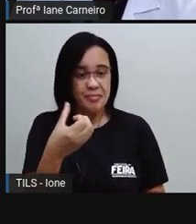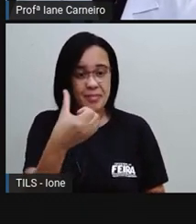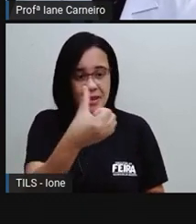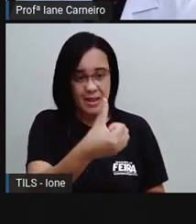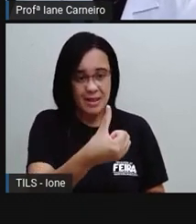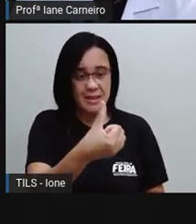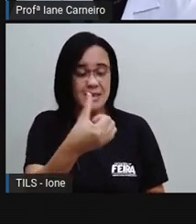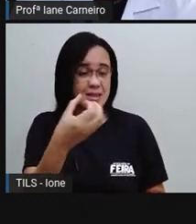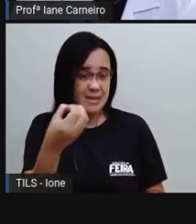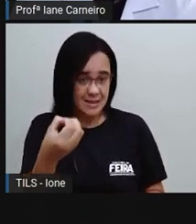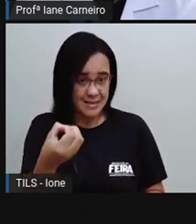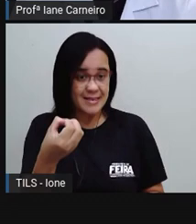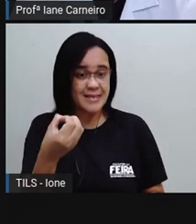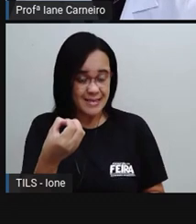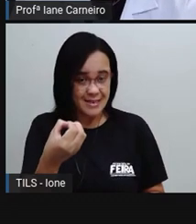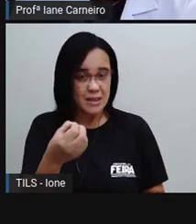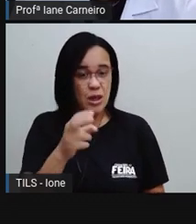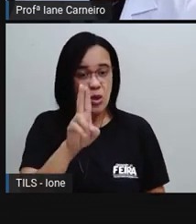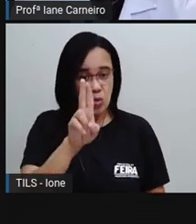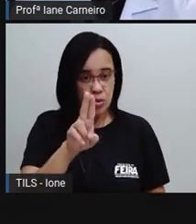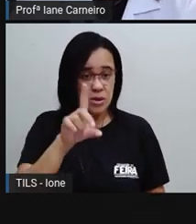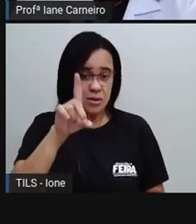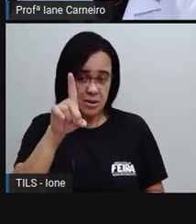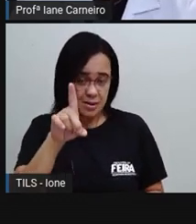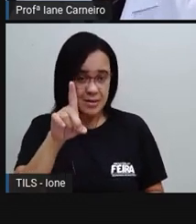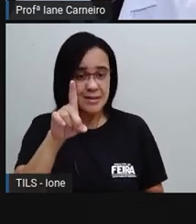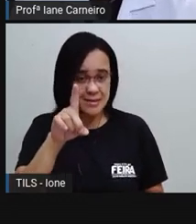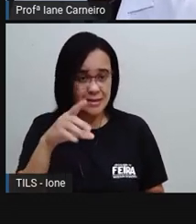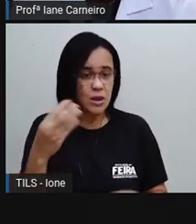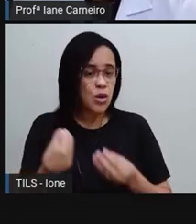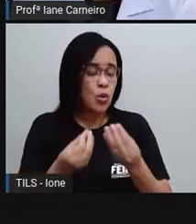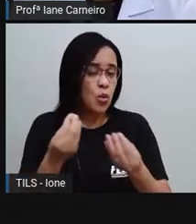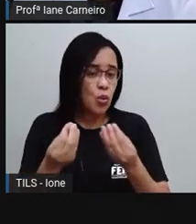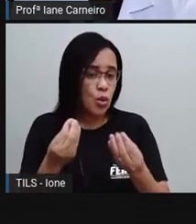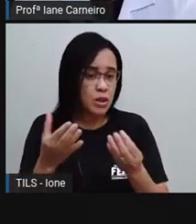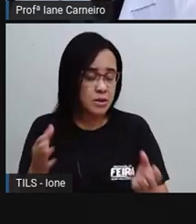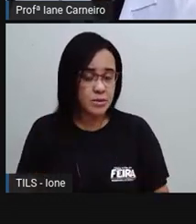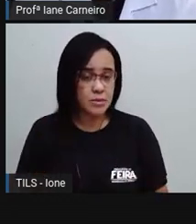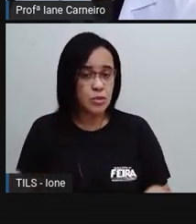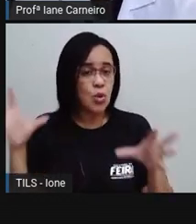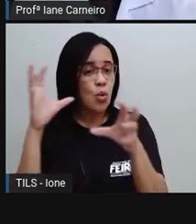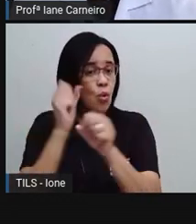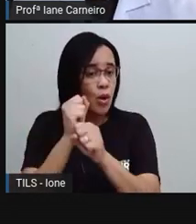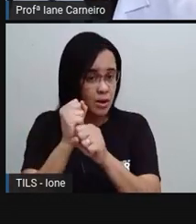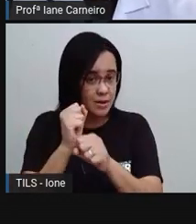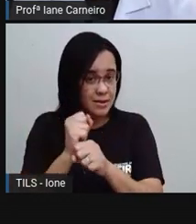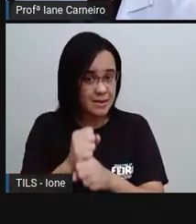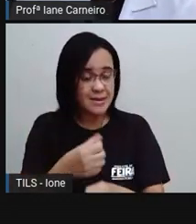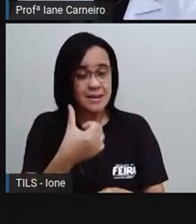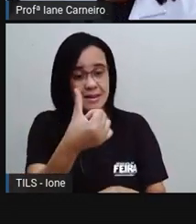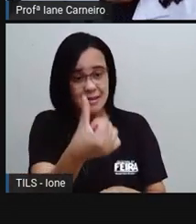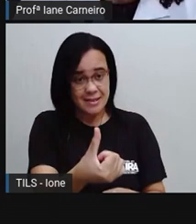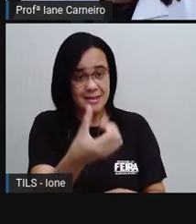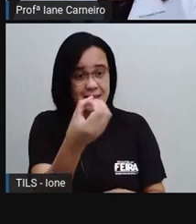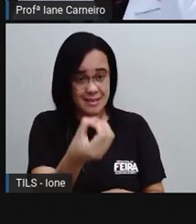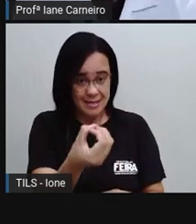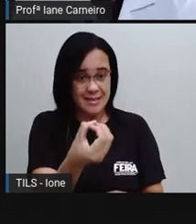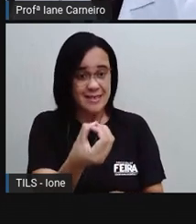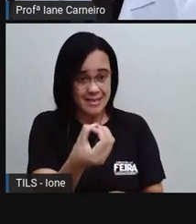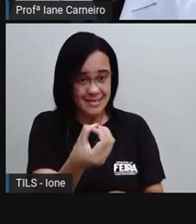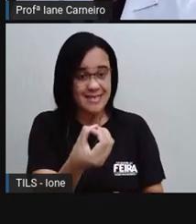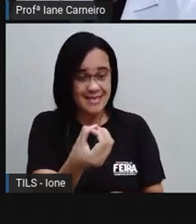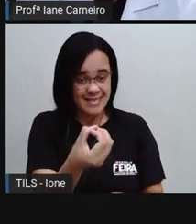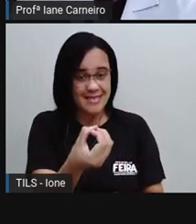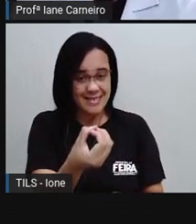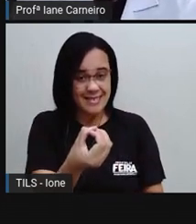unidades e o 6 nas dezenas. Então, quer dizer que tem quanto aqui? Tem, ó... 60. Não é isso?